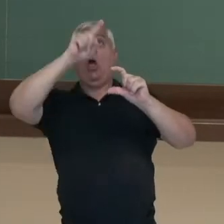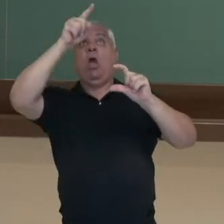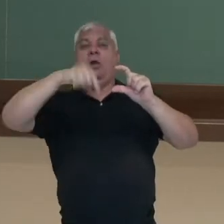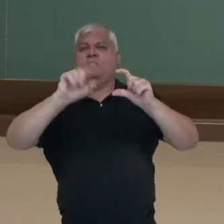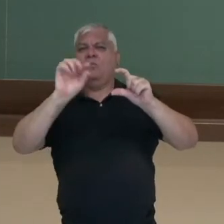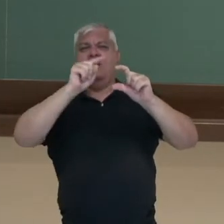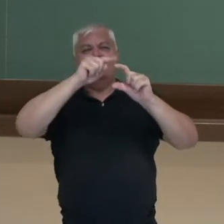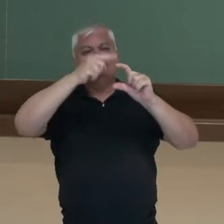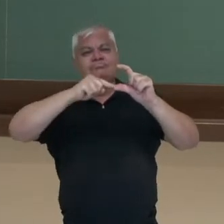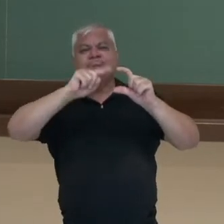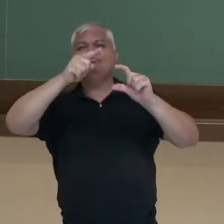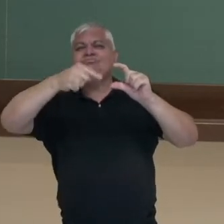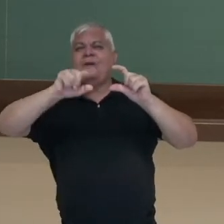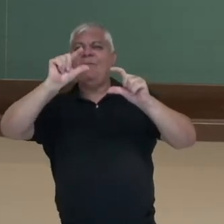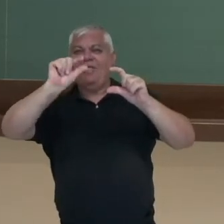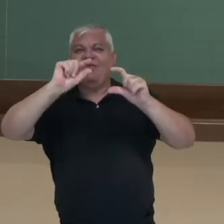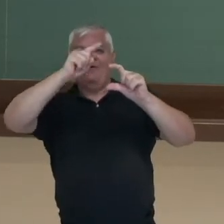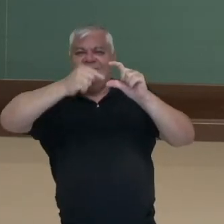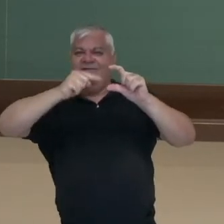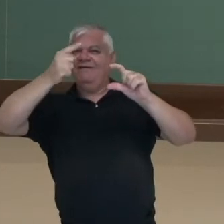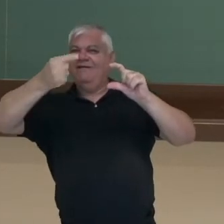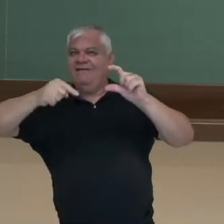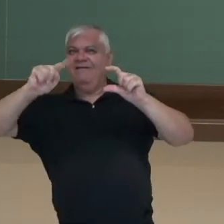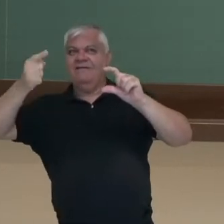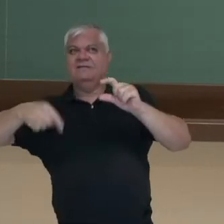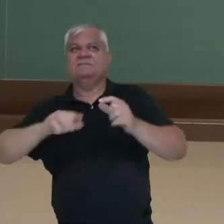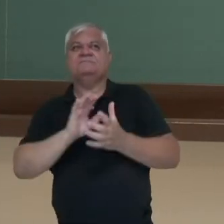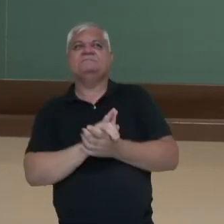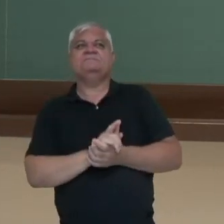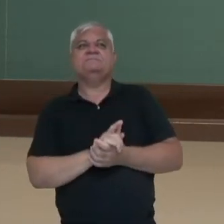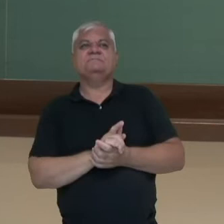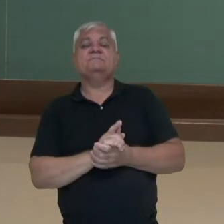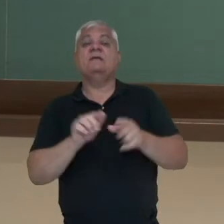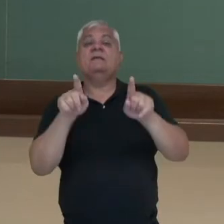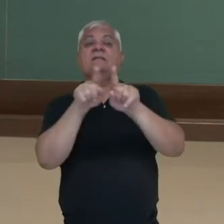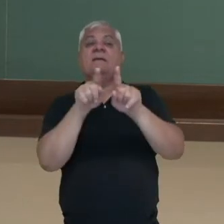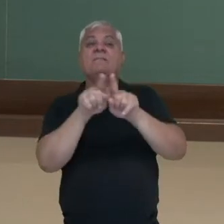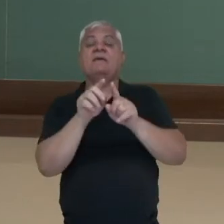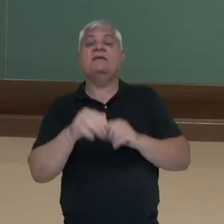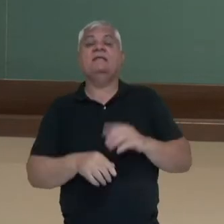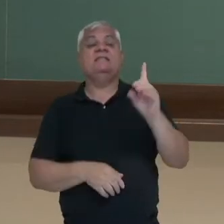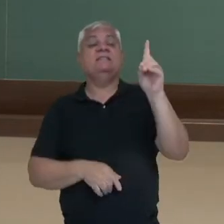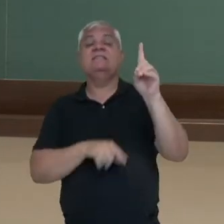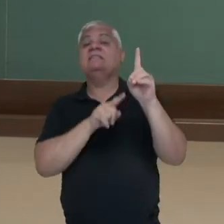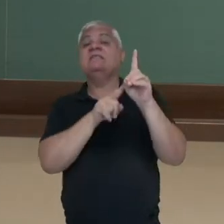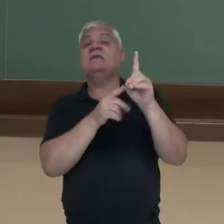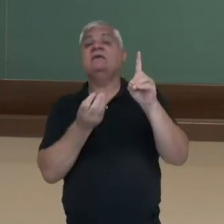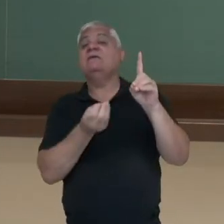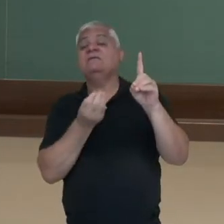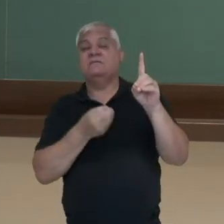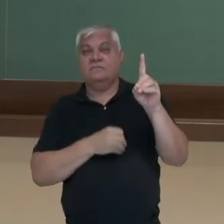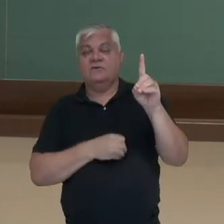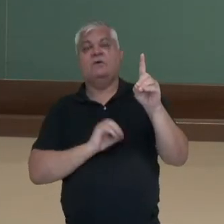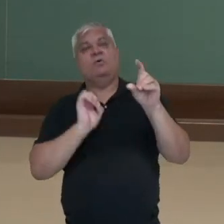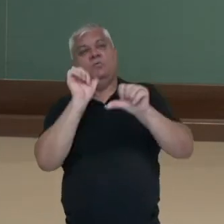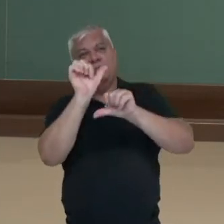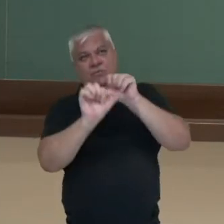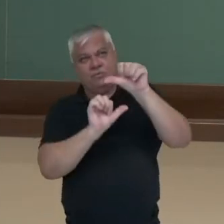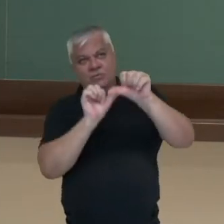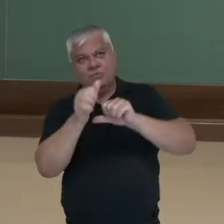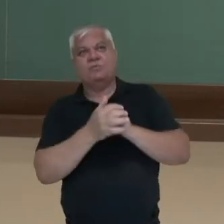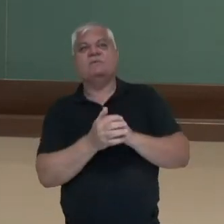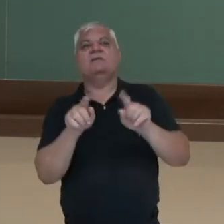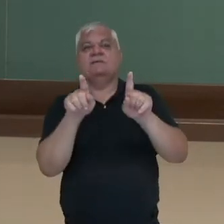espaçados como a gente viu aqui, ok? E para os valores de d. Então, agora a gente vai alterar este parâmetro,